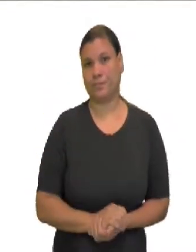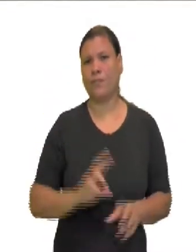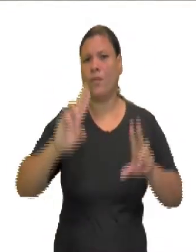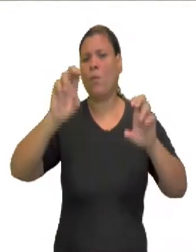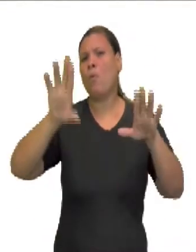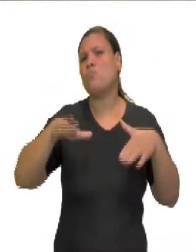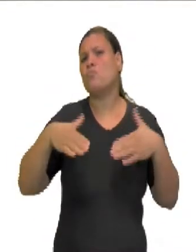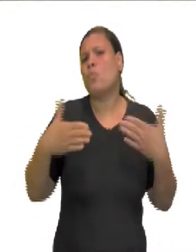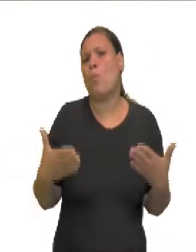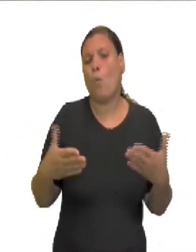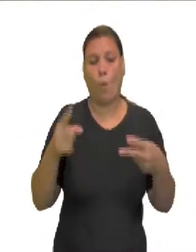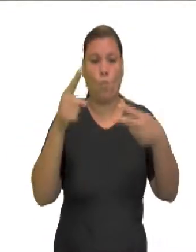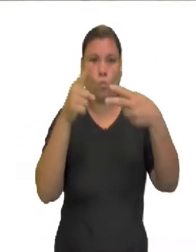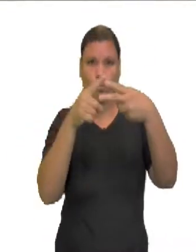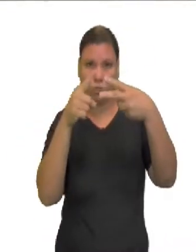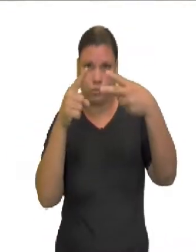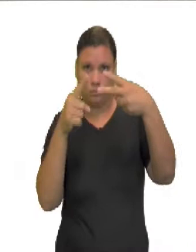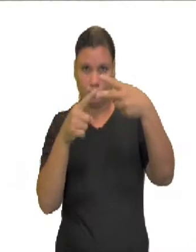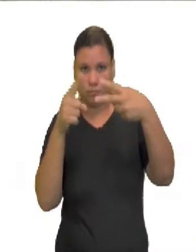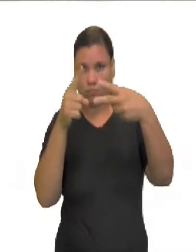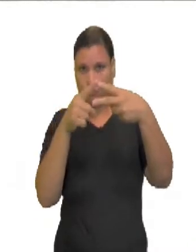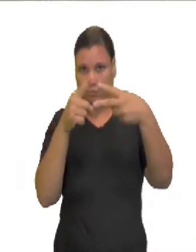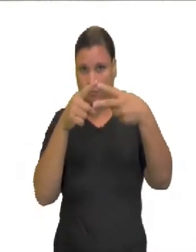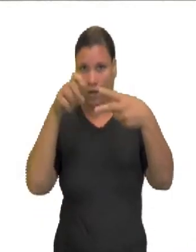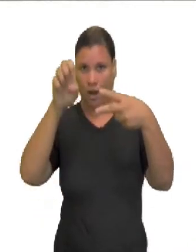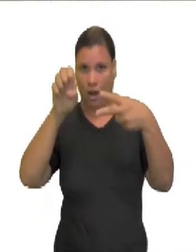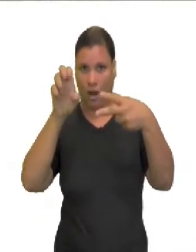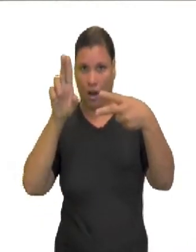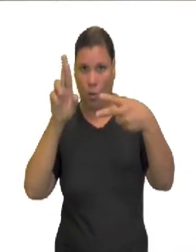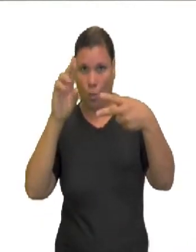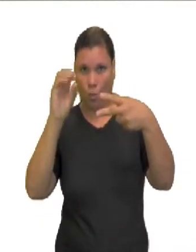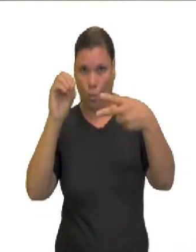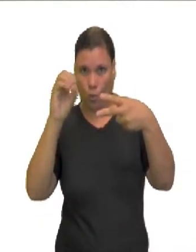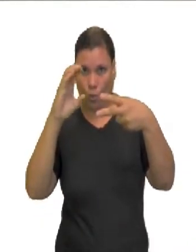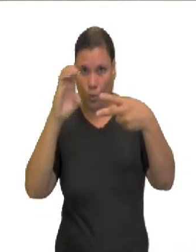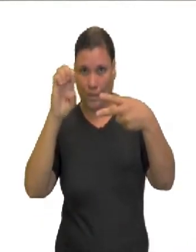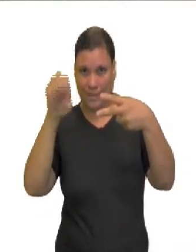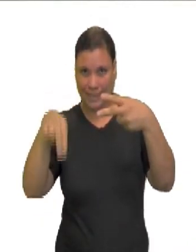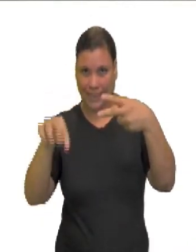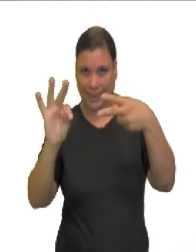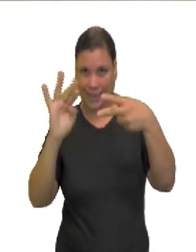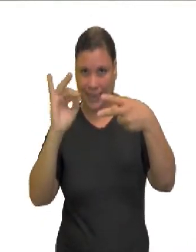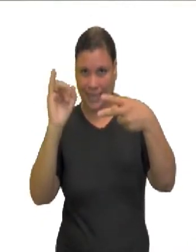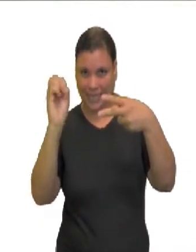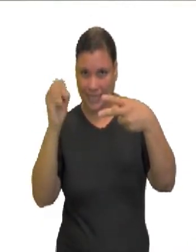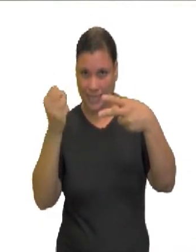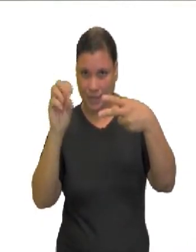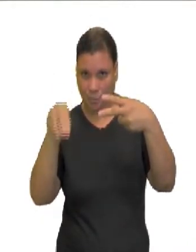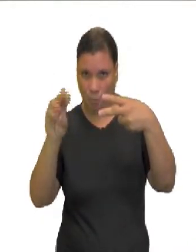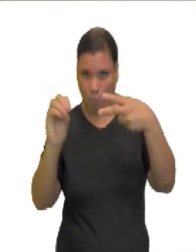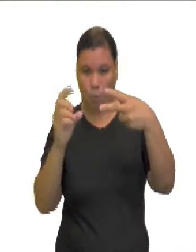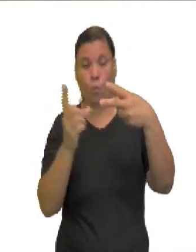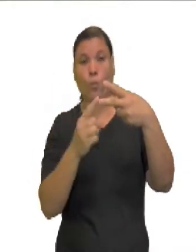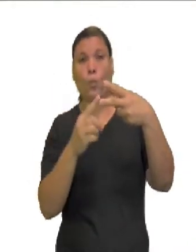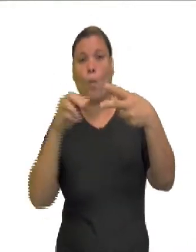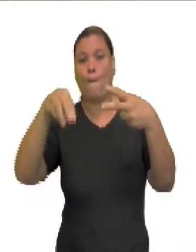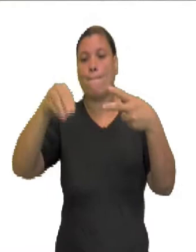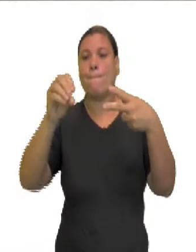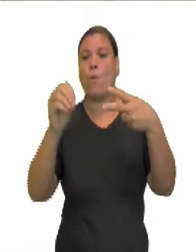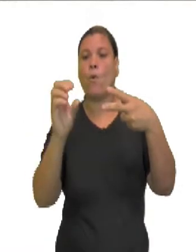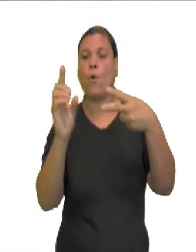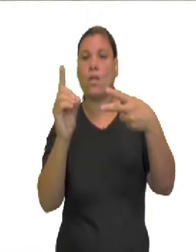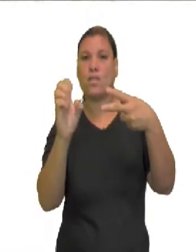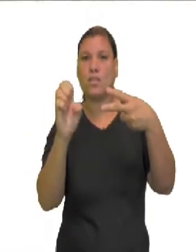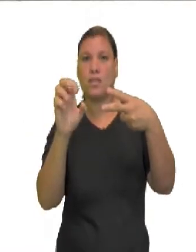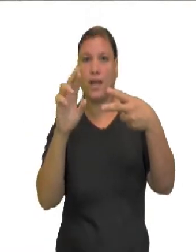matéria que vamos ver é o eurocentrismo e a modernidade. Vamos ver as tendências, essas tendências que até hoje vivemos,